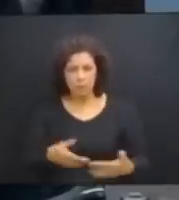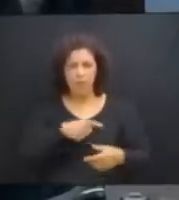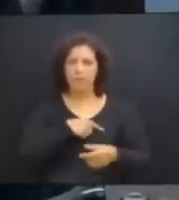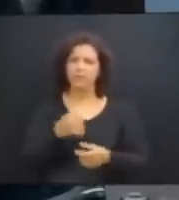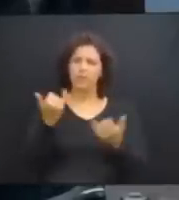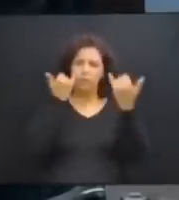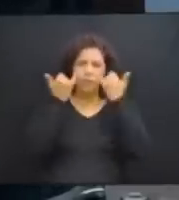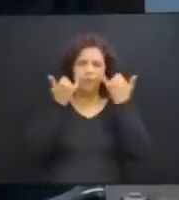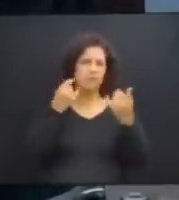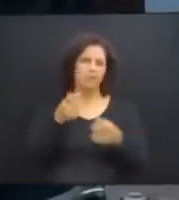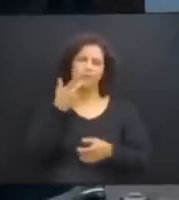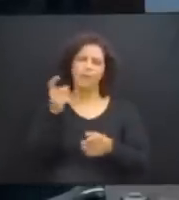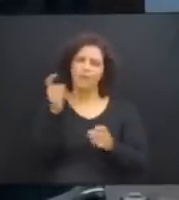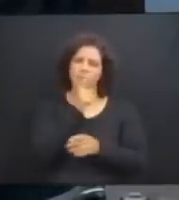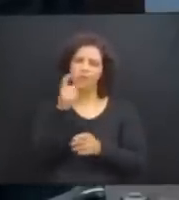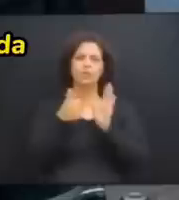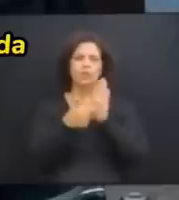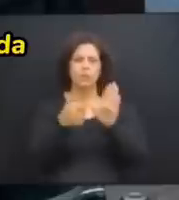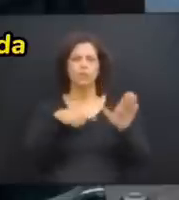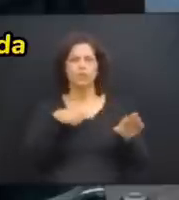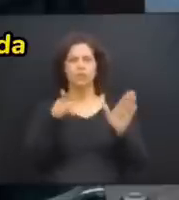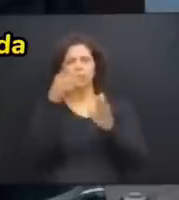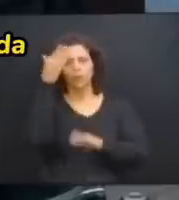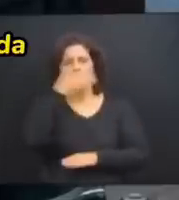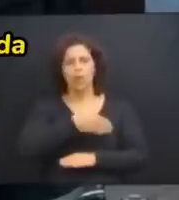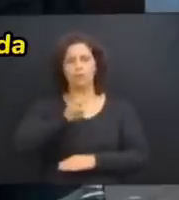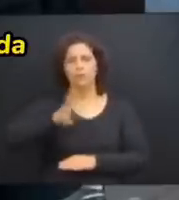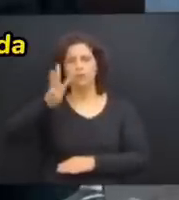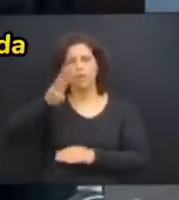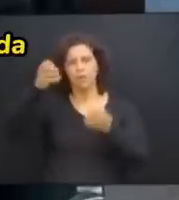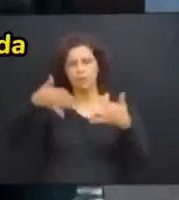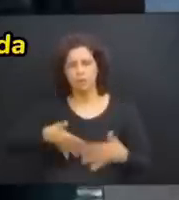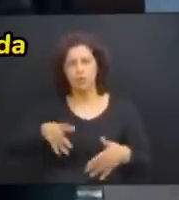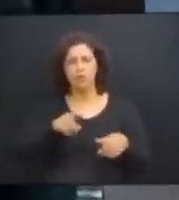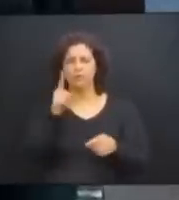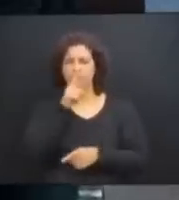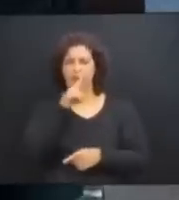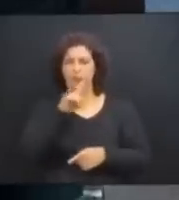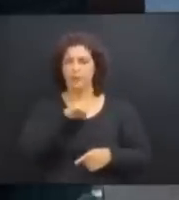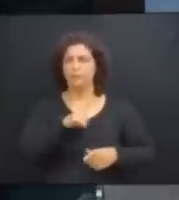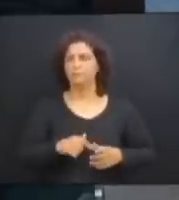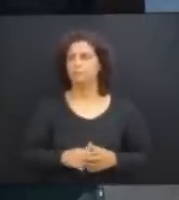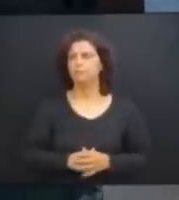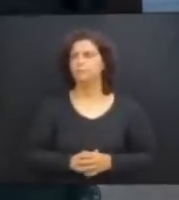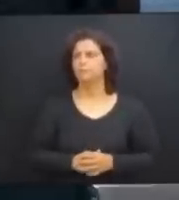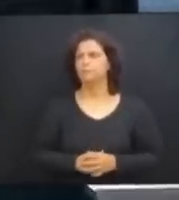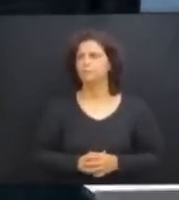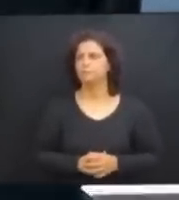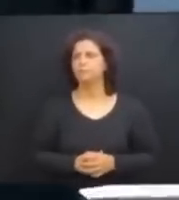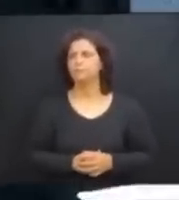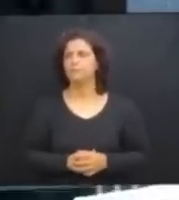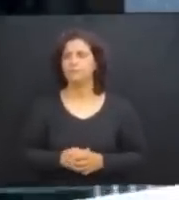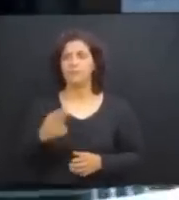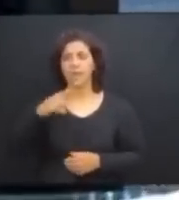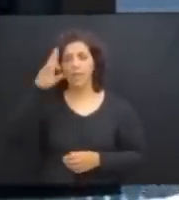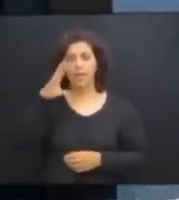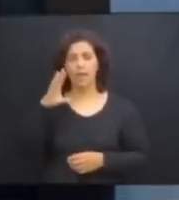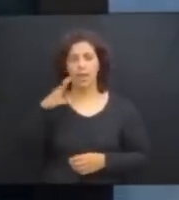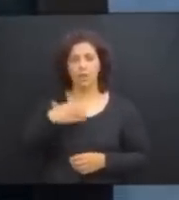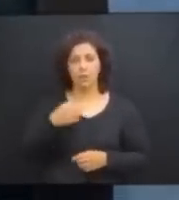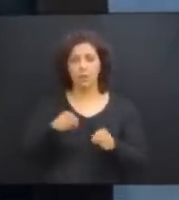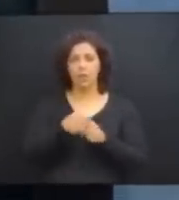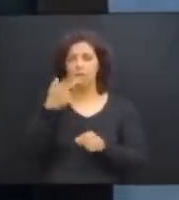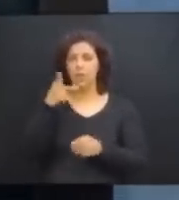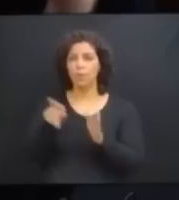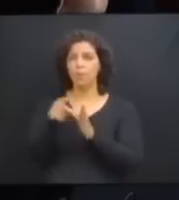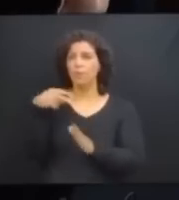notícia já foi desmentida, deputado Arruda, o site traz uma informação equivocada. Deputado Riquião, na verdade não foi um site, quem falou